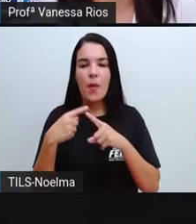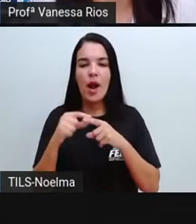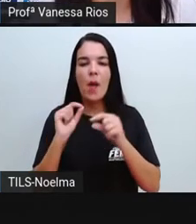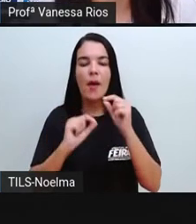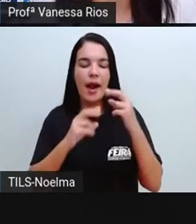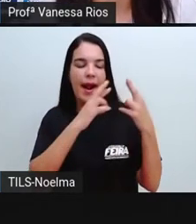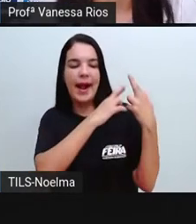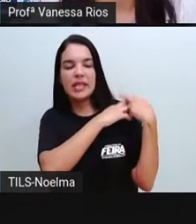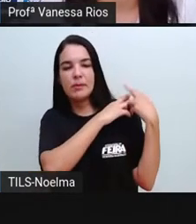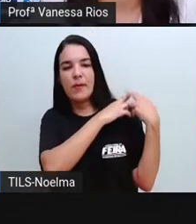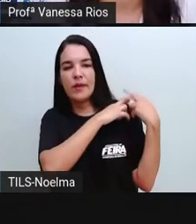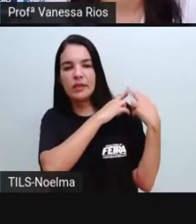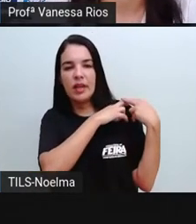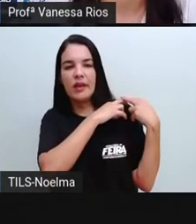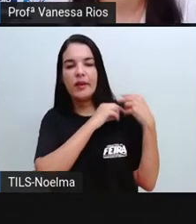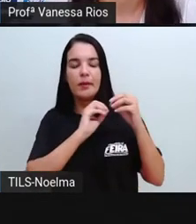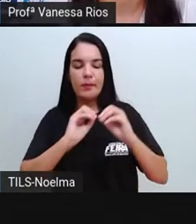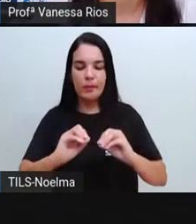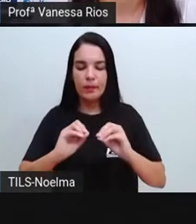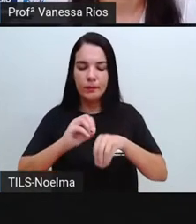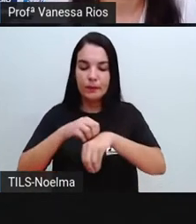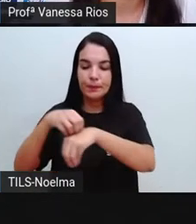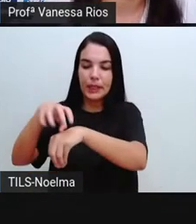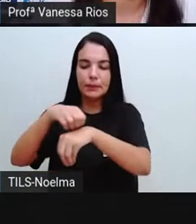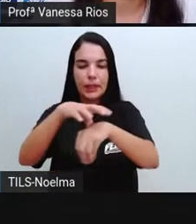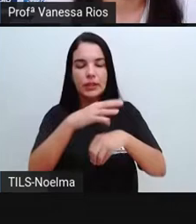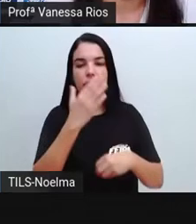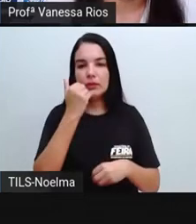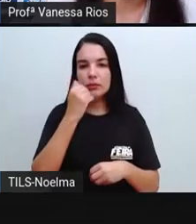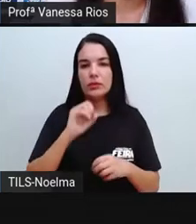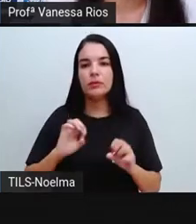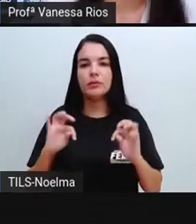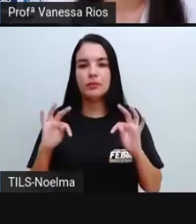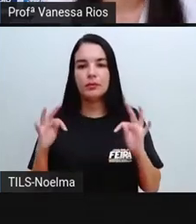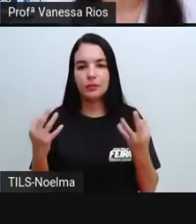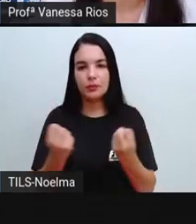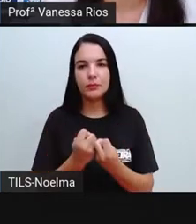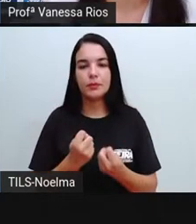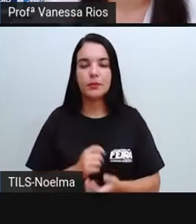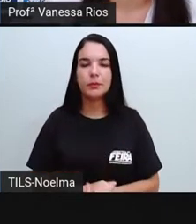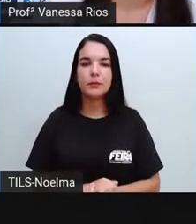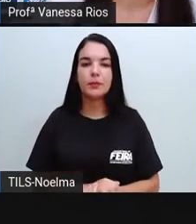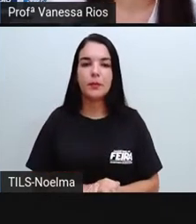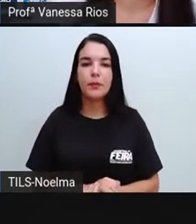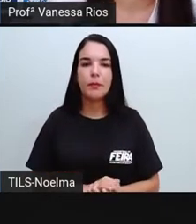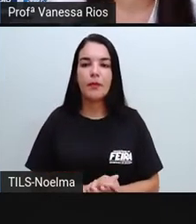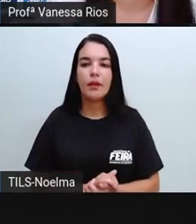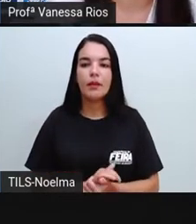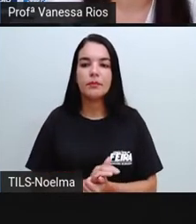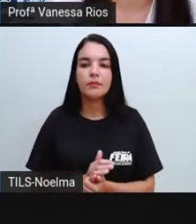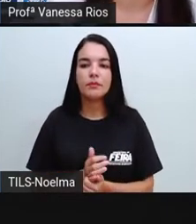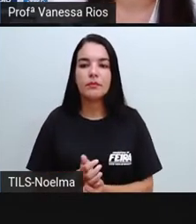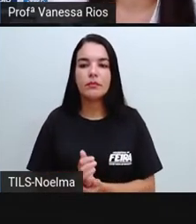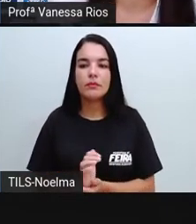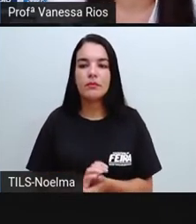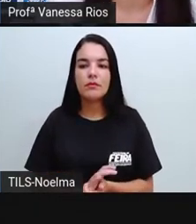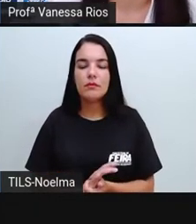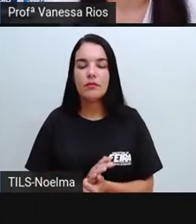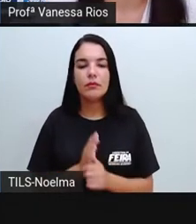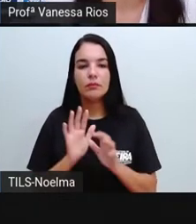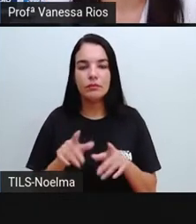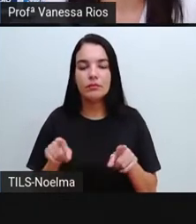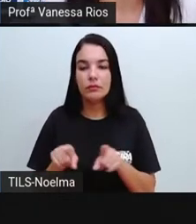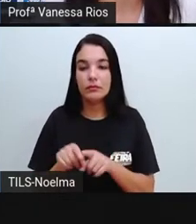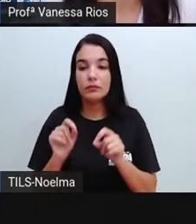responsável pelo fornecimento do alimentos para o mundo todo. Não só as pequenas produções do Brasil,